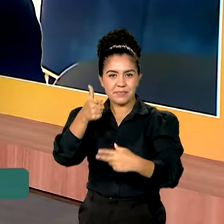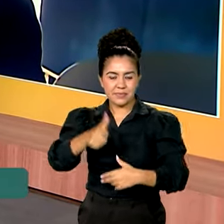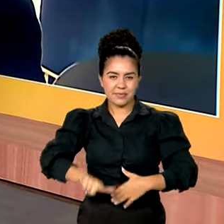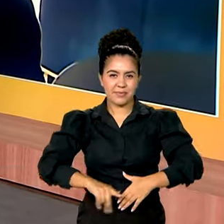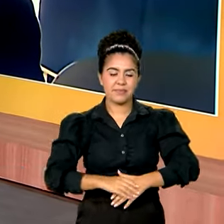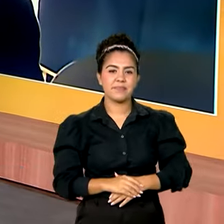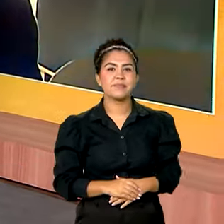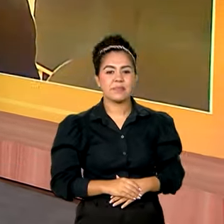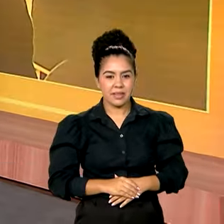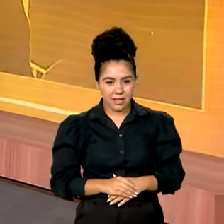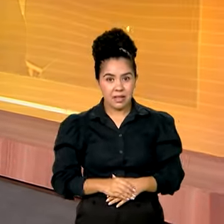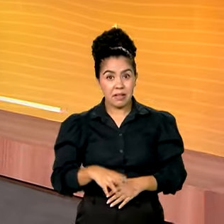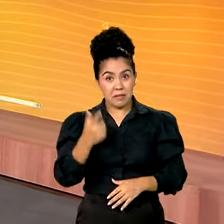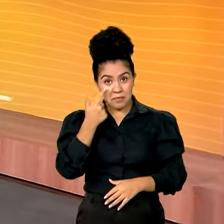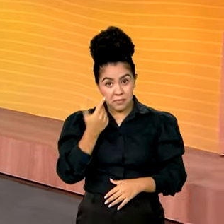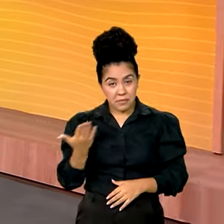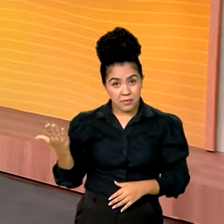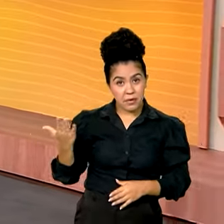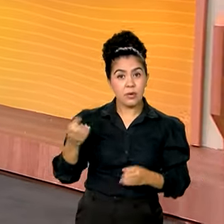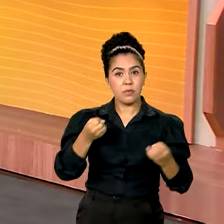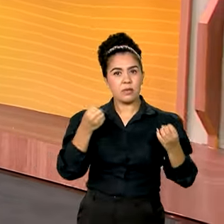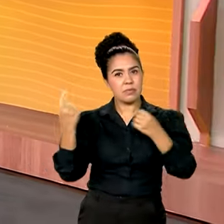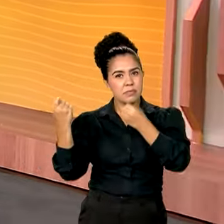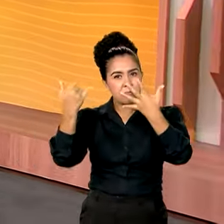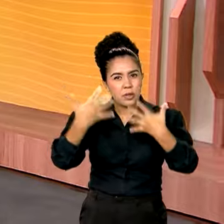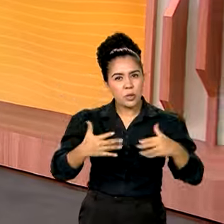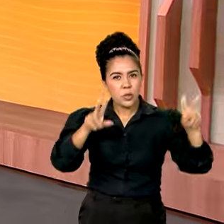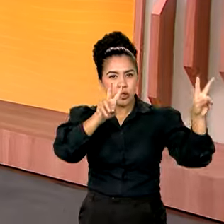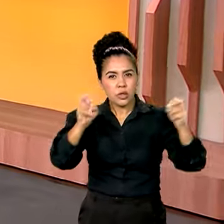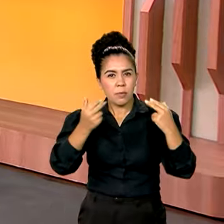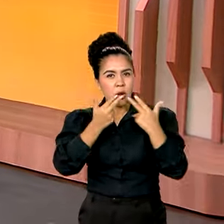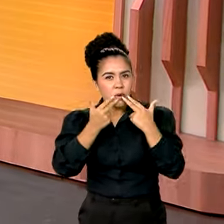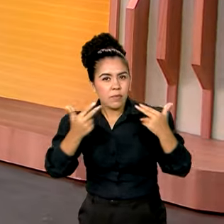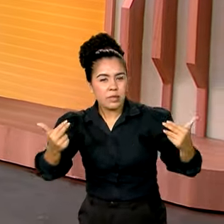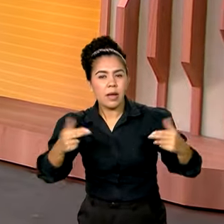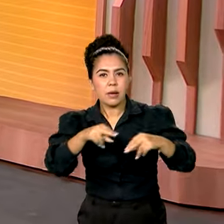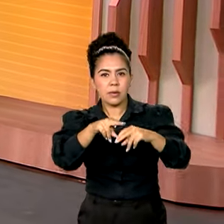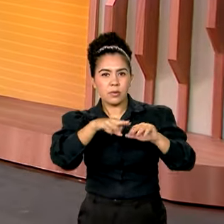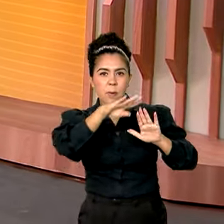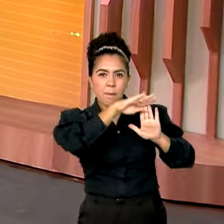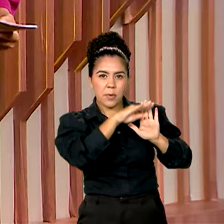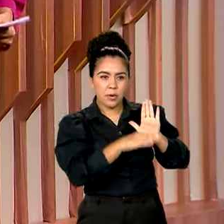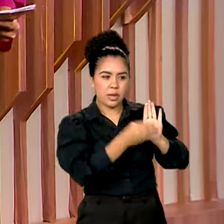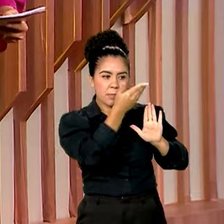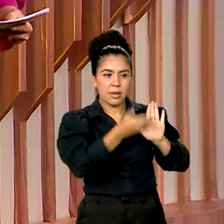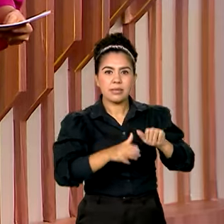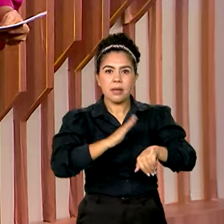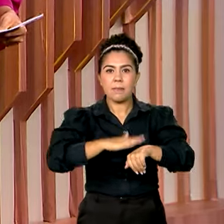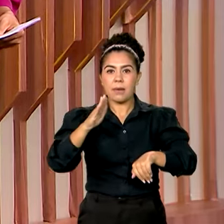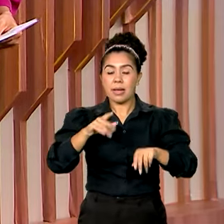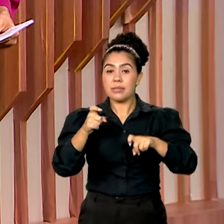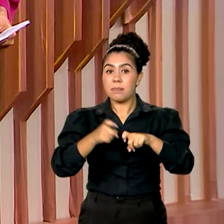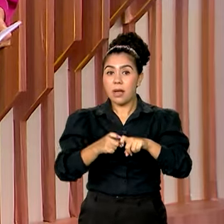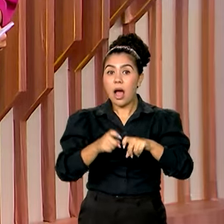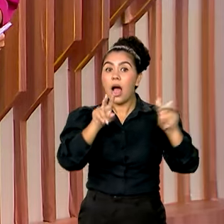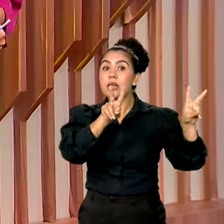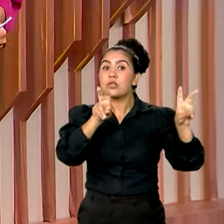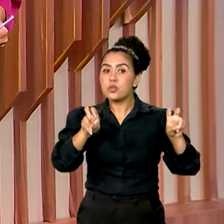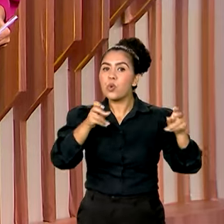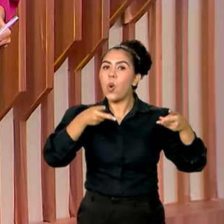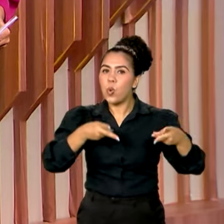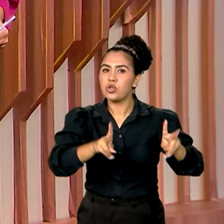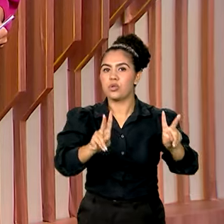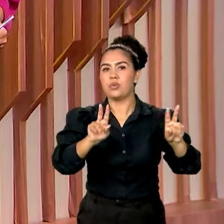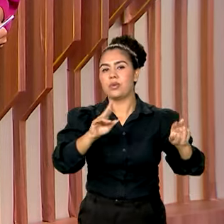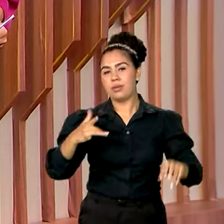Você viu aí as novidades em relação ao programa Mais Médicos aqui no Brasil em Dia. E o assunto ainda é saúde.